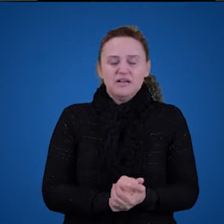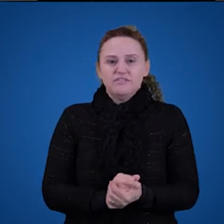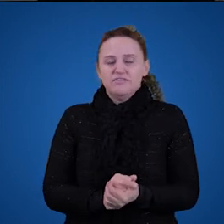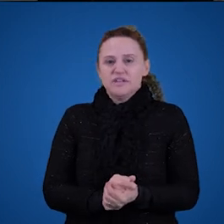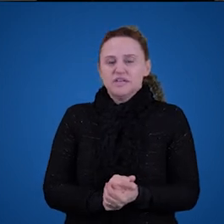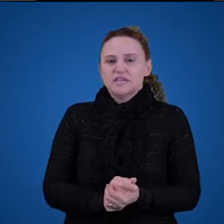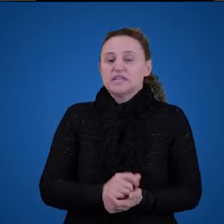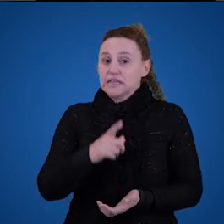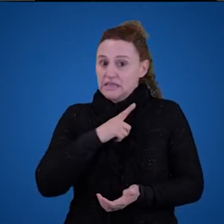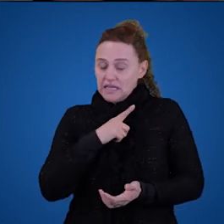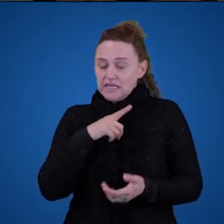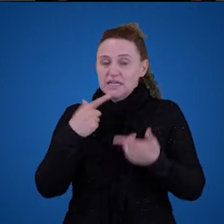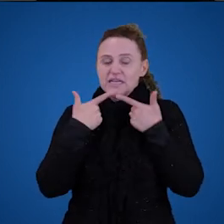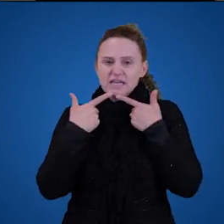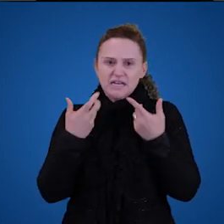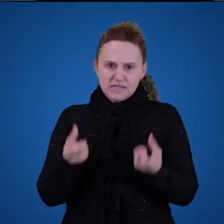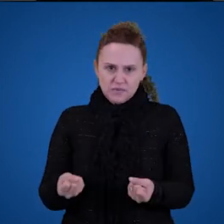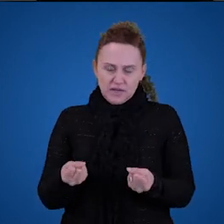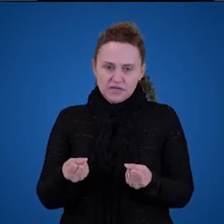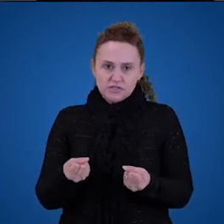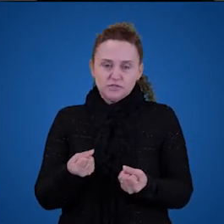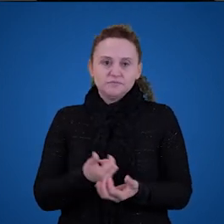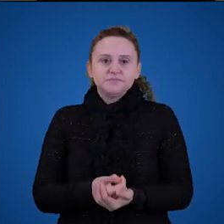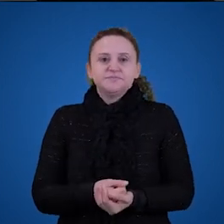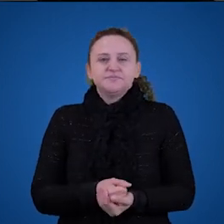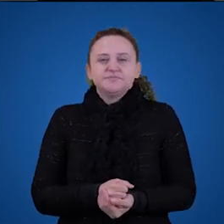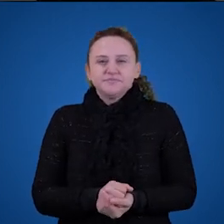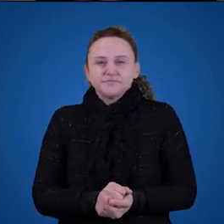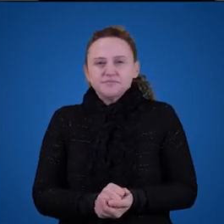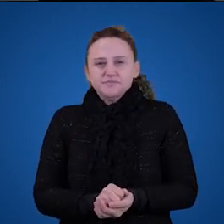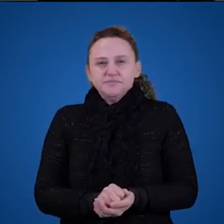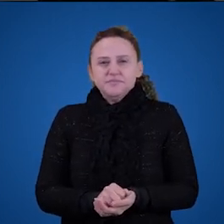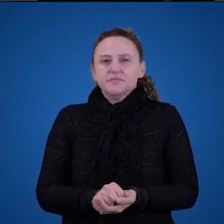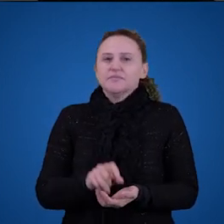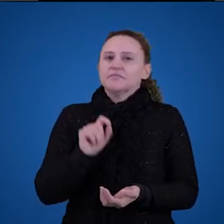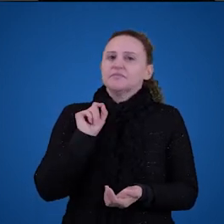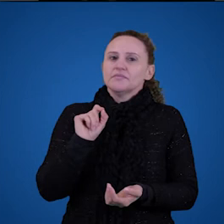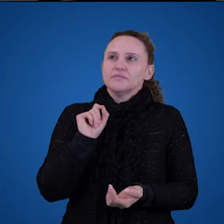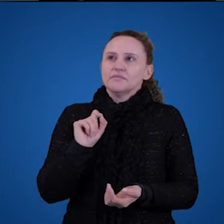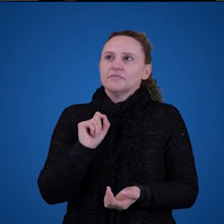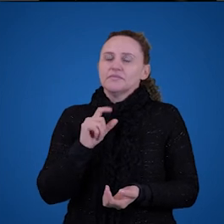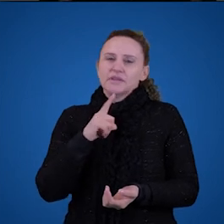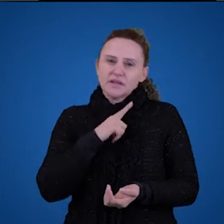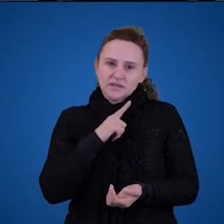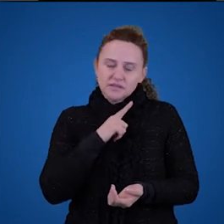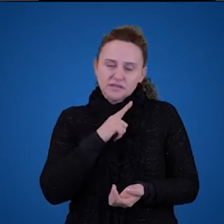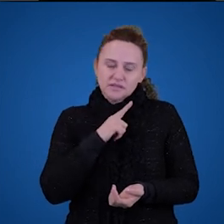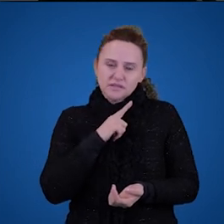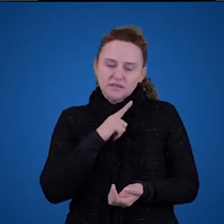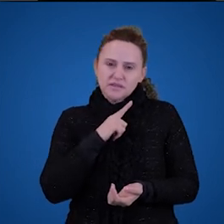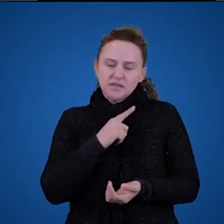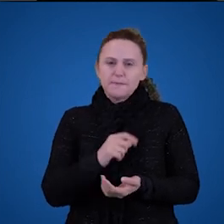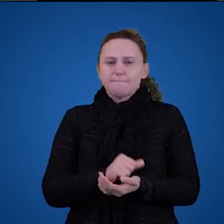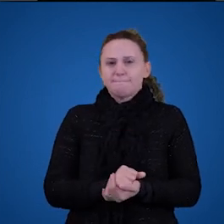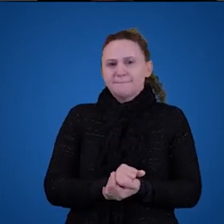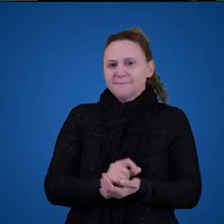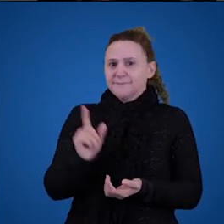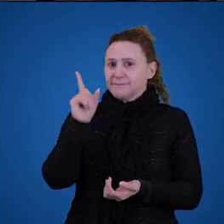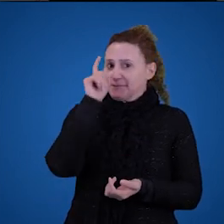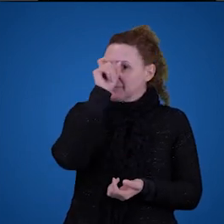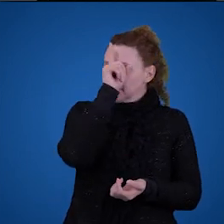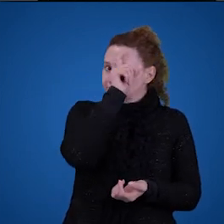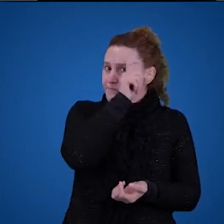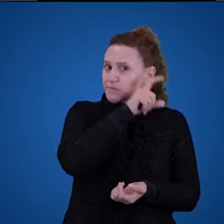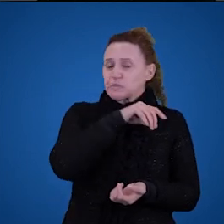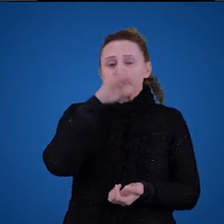ou na linguagem como um todo, tomada em abstrato, estão de uma maneira ou de outra atrelada a objetos no mundo. Só que é muito